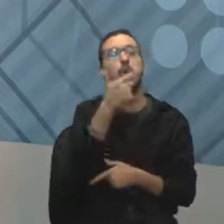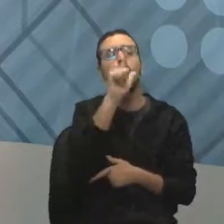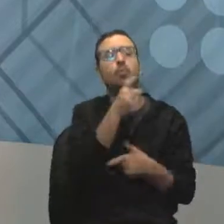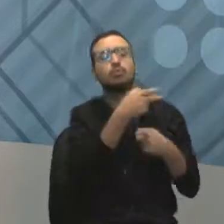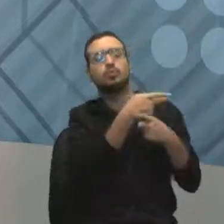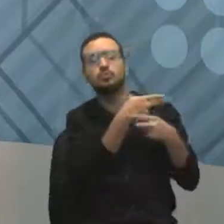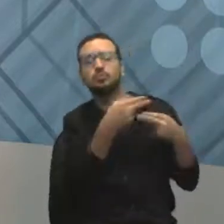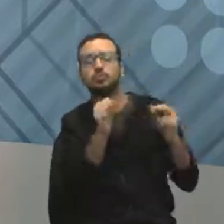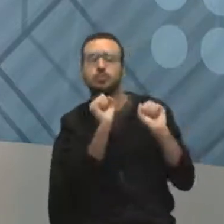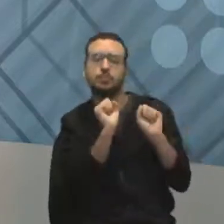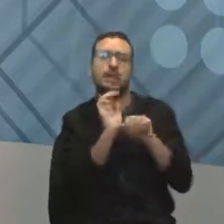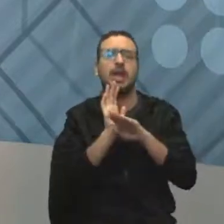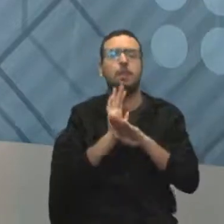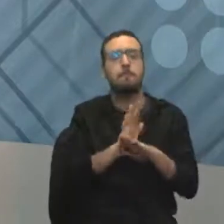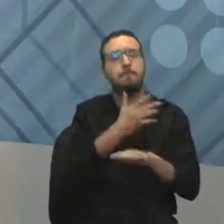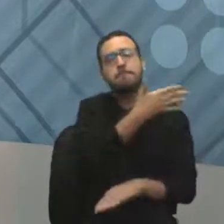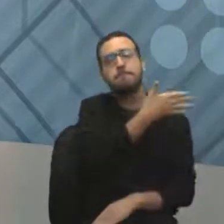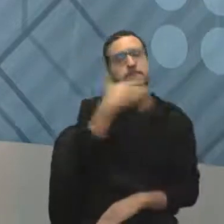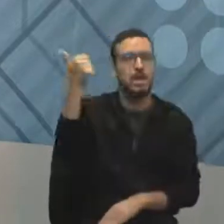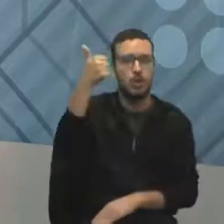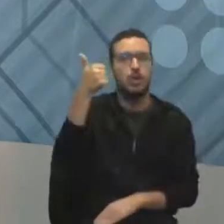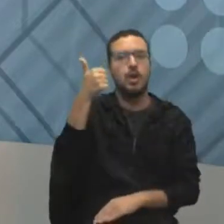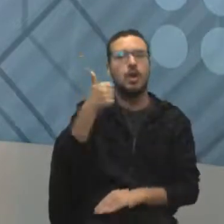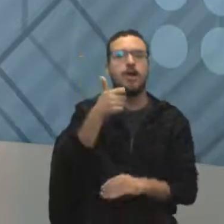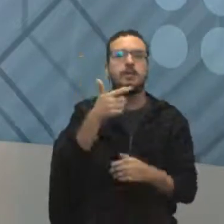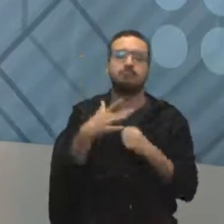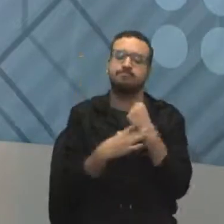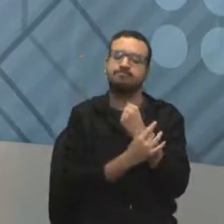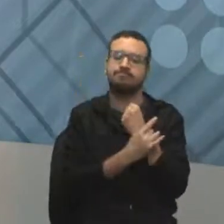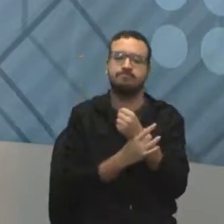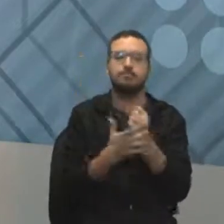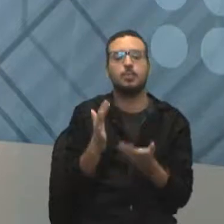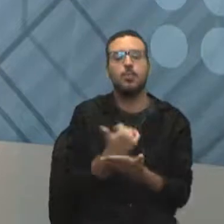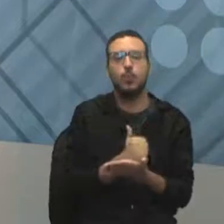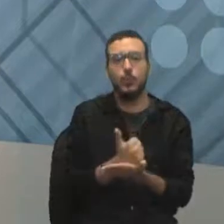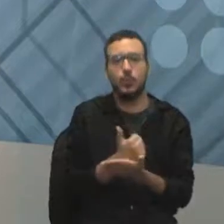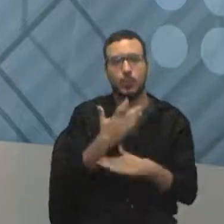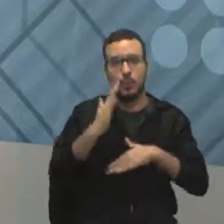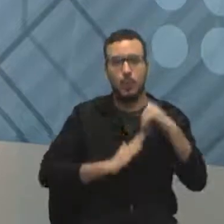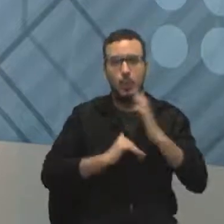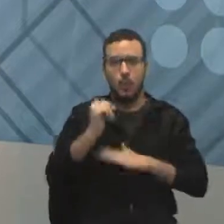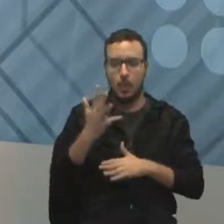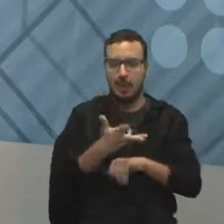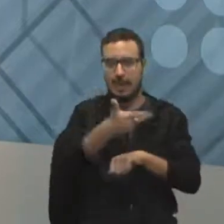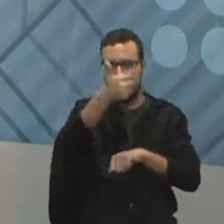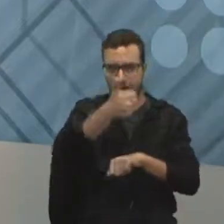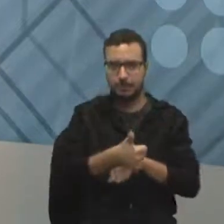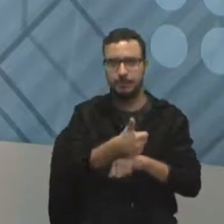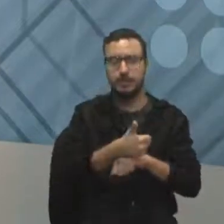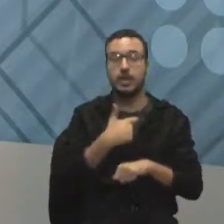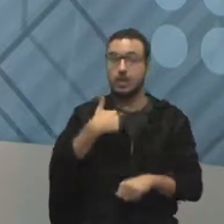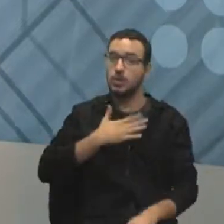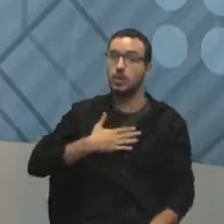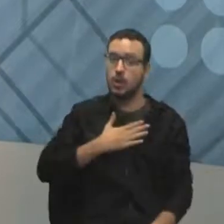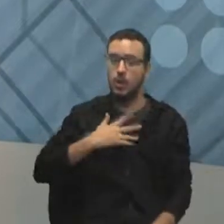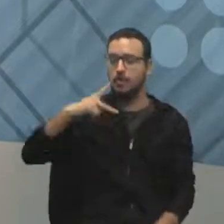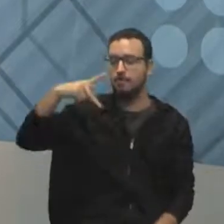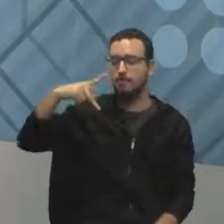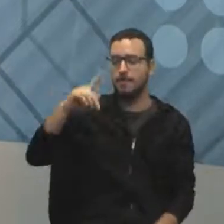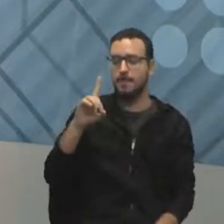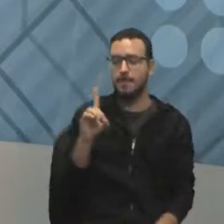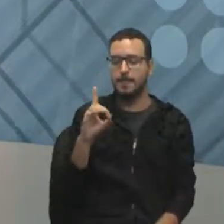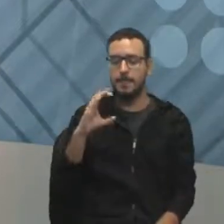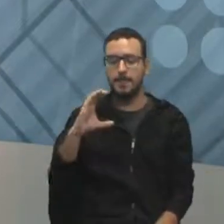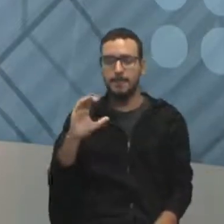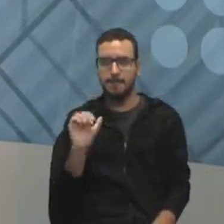melhoram ainda mais a garantia e o controle da qualidade. Eu gosto muito do PDCA. Você pode trabalhar com